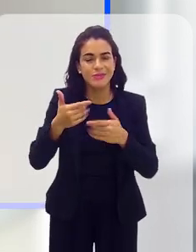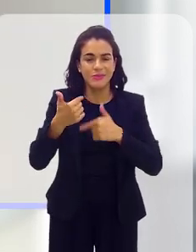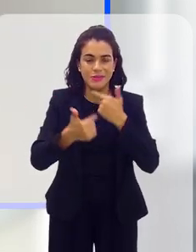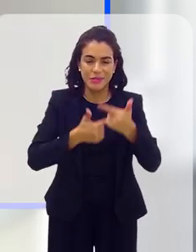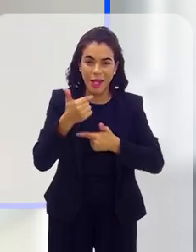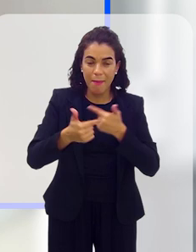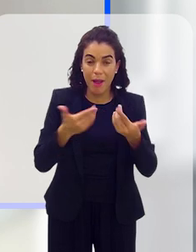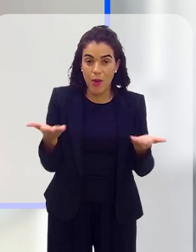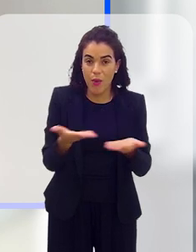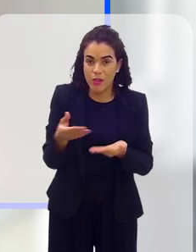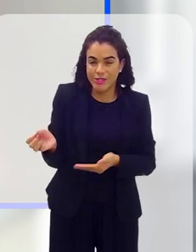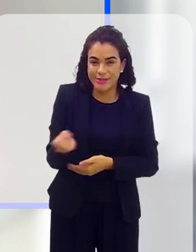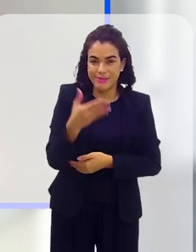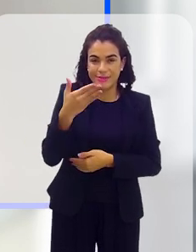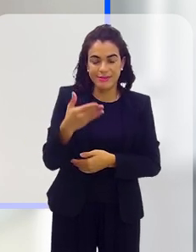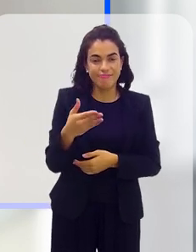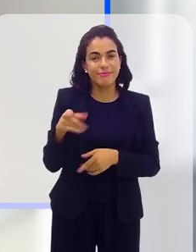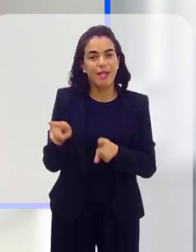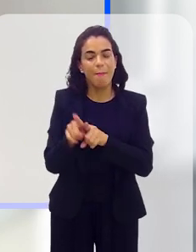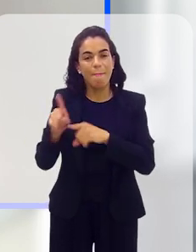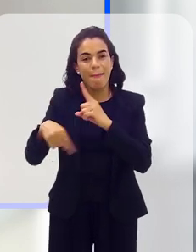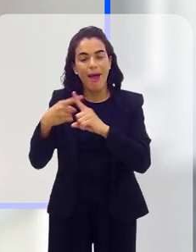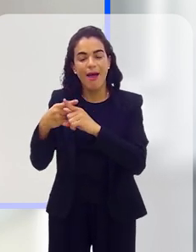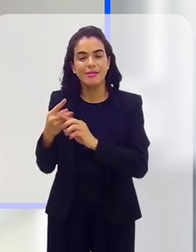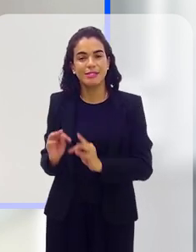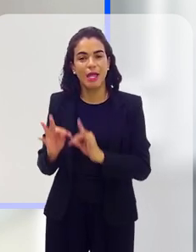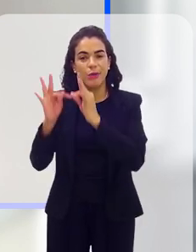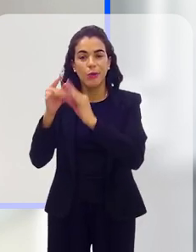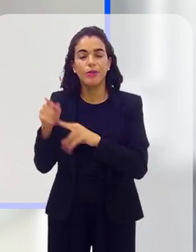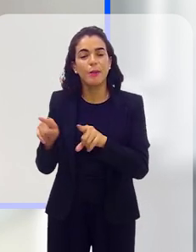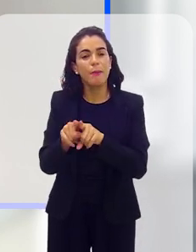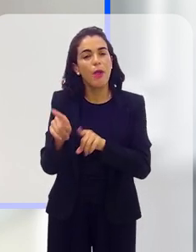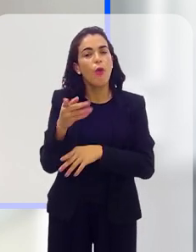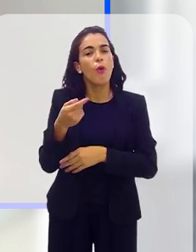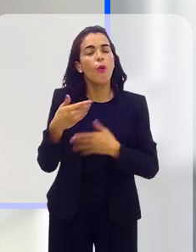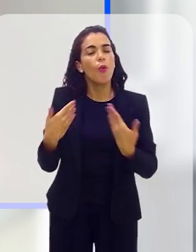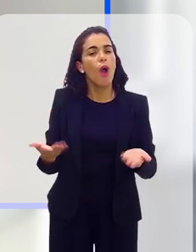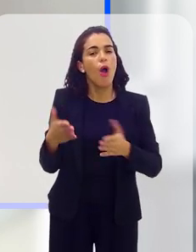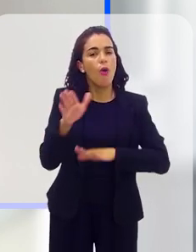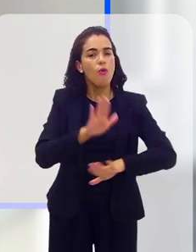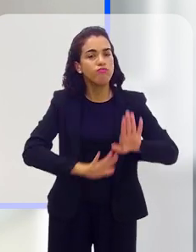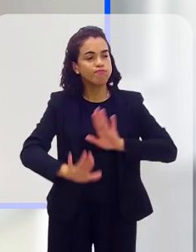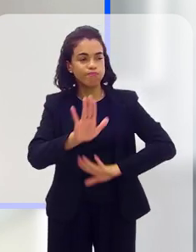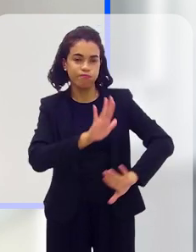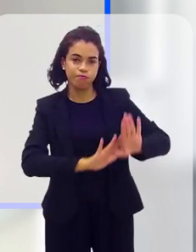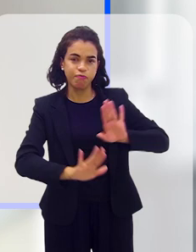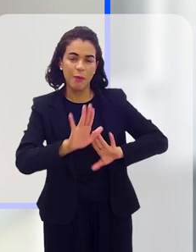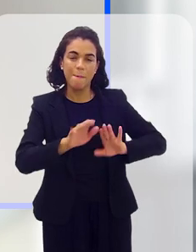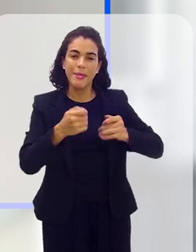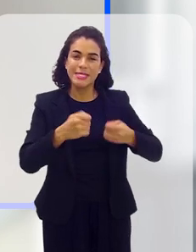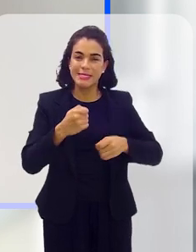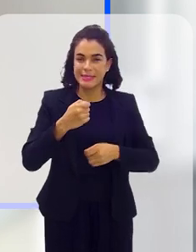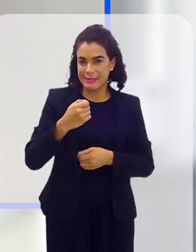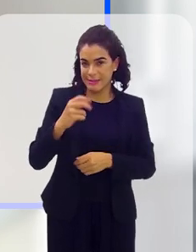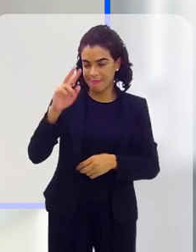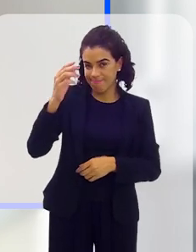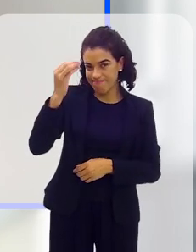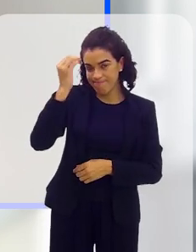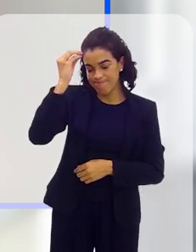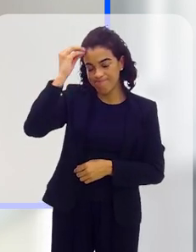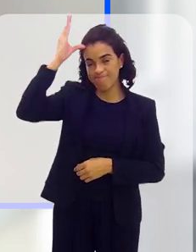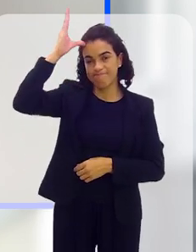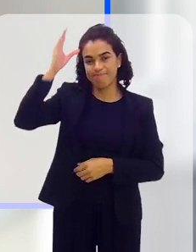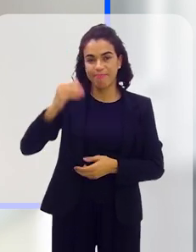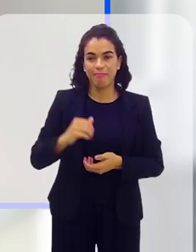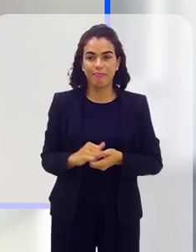da relação de trabalho atual com esse emprego da tecnologia e quais os cuidados que o trabalhador e o empregador devem ter